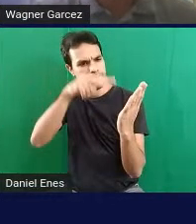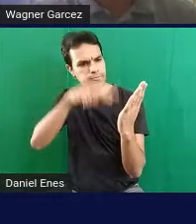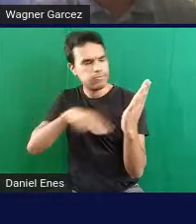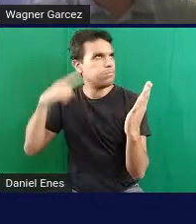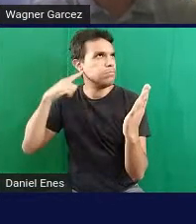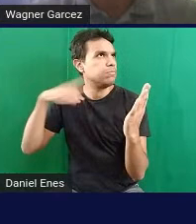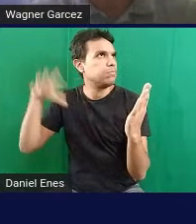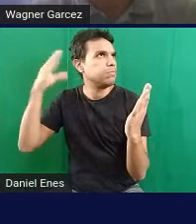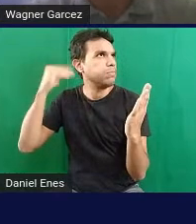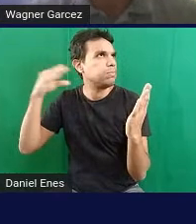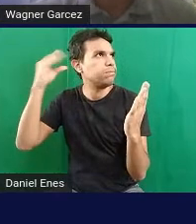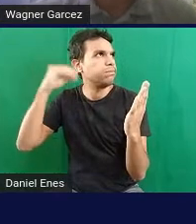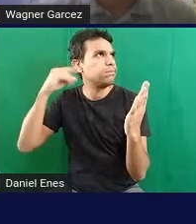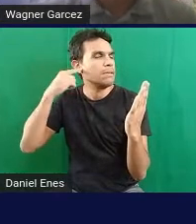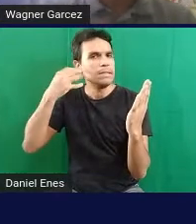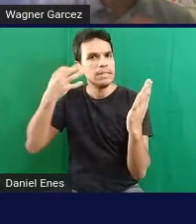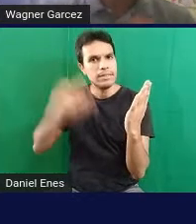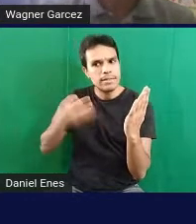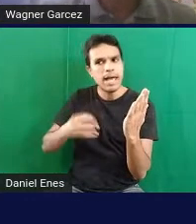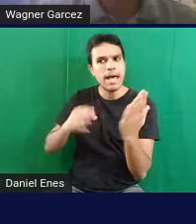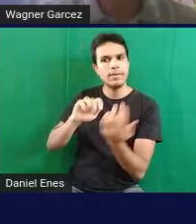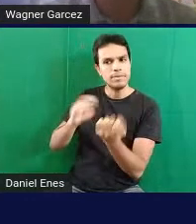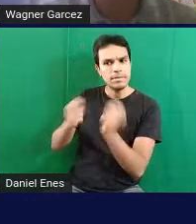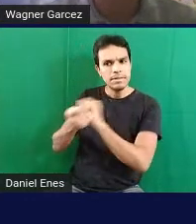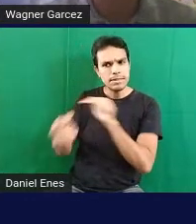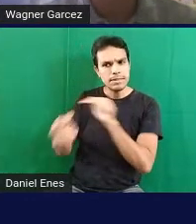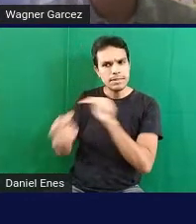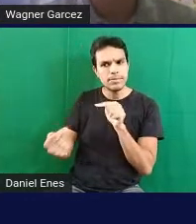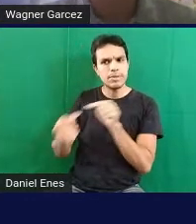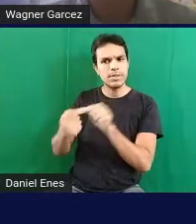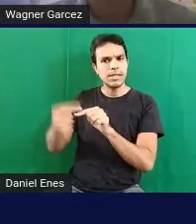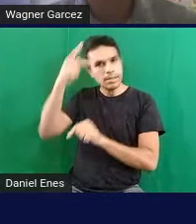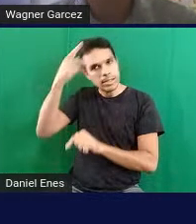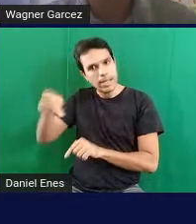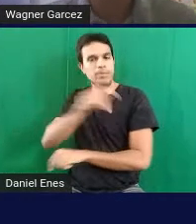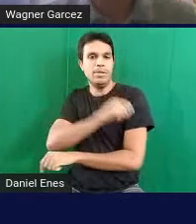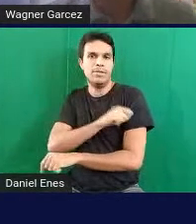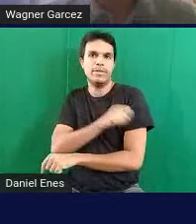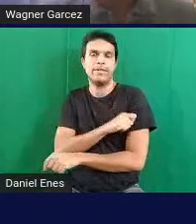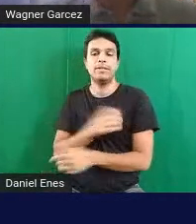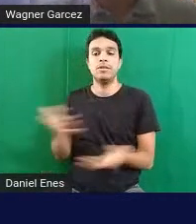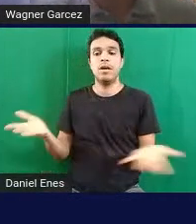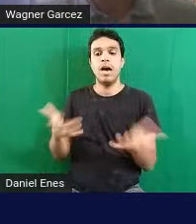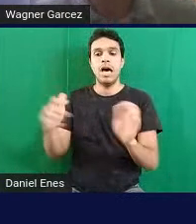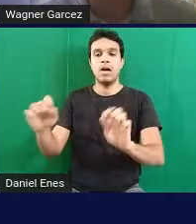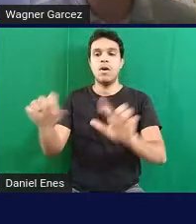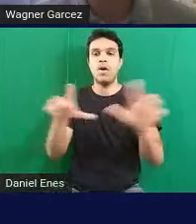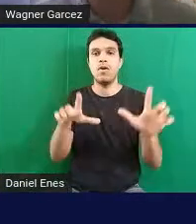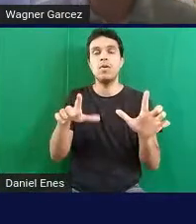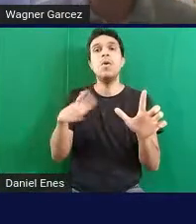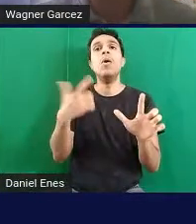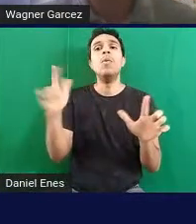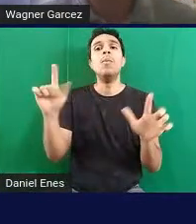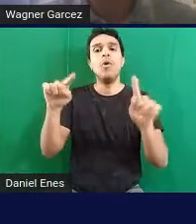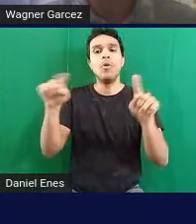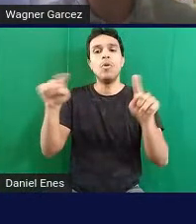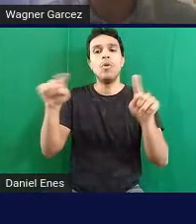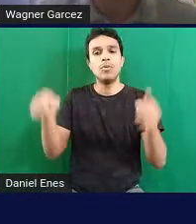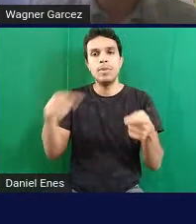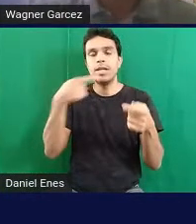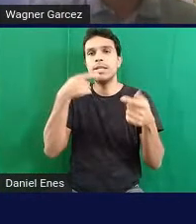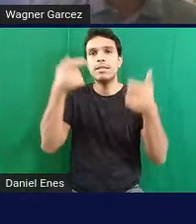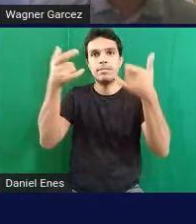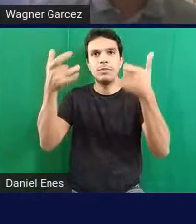adequada para os nossos alunos. Vou passar para o próximo slide. Eu quero agora abrir mais um parêntese para falar sobre o